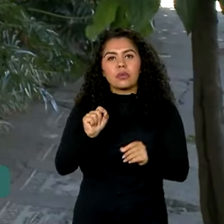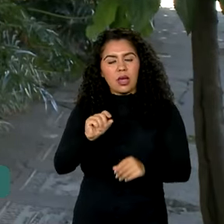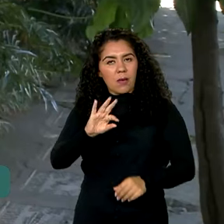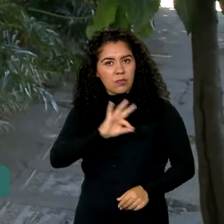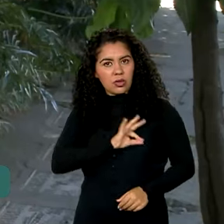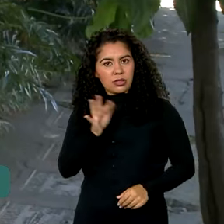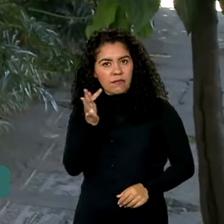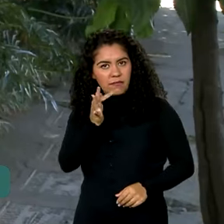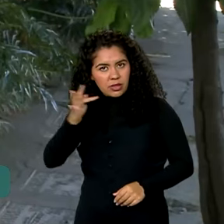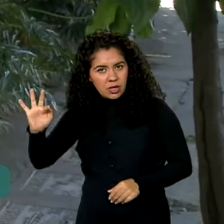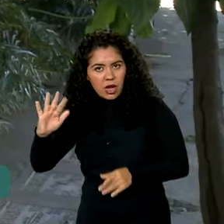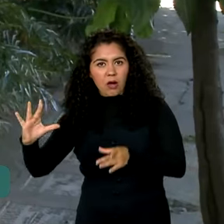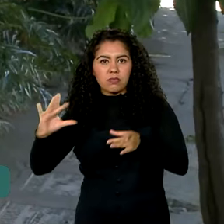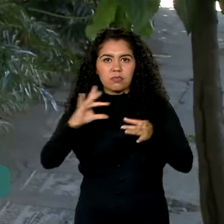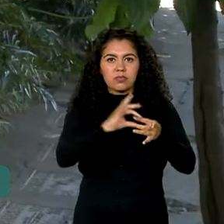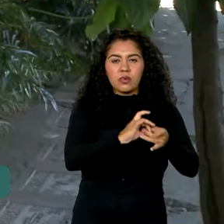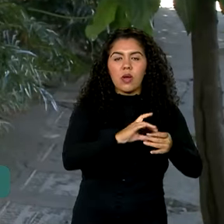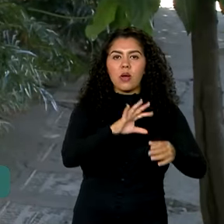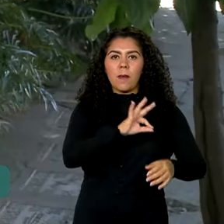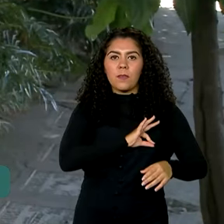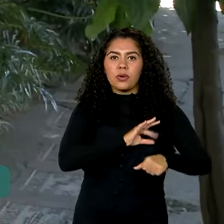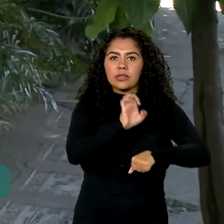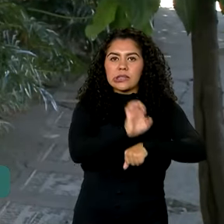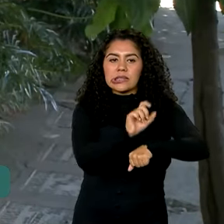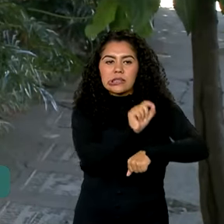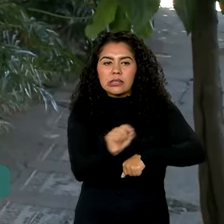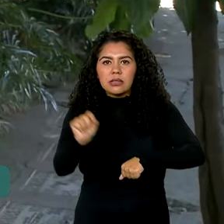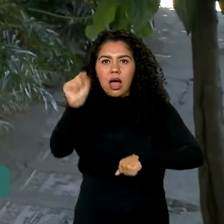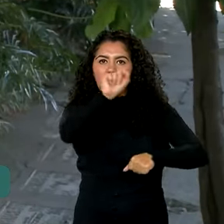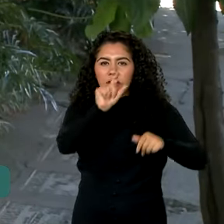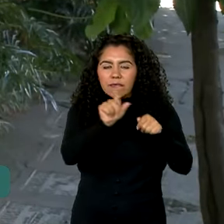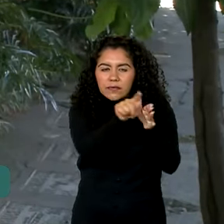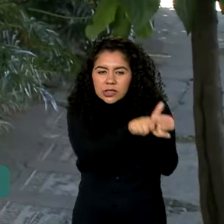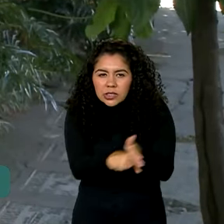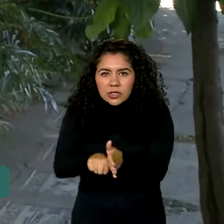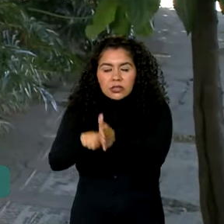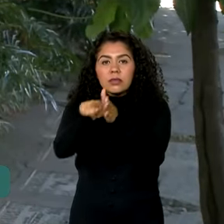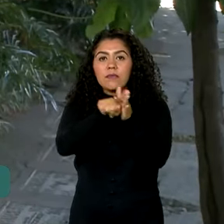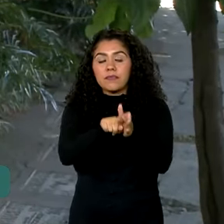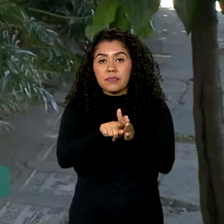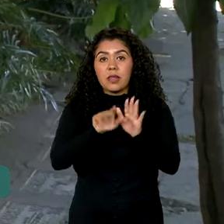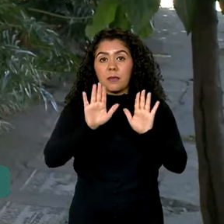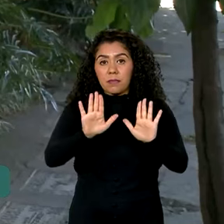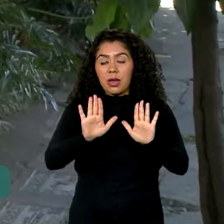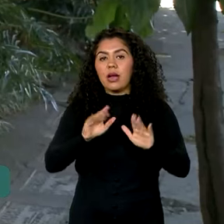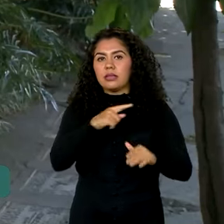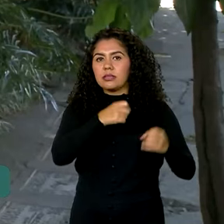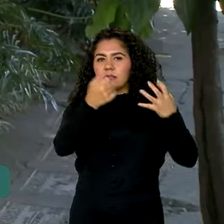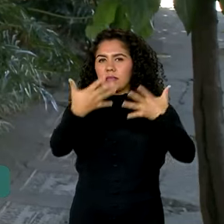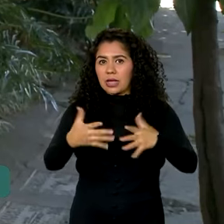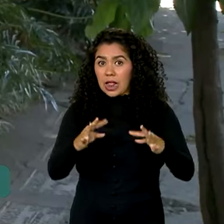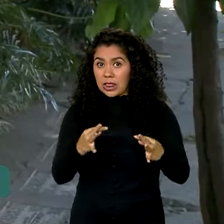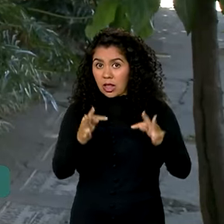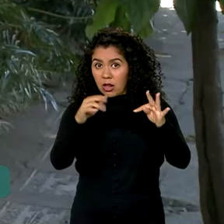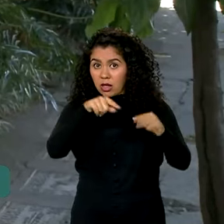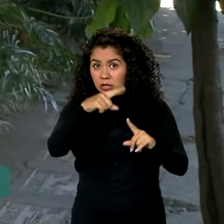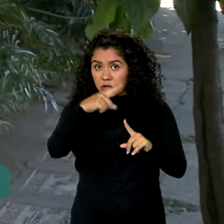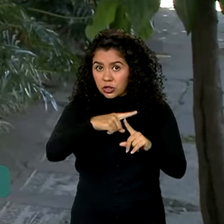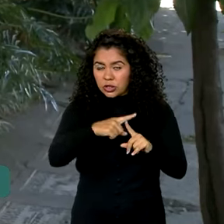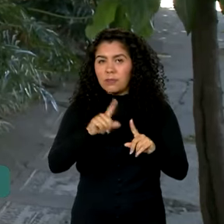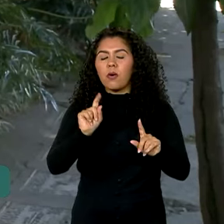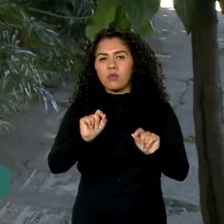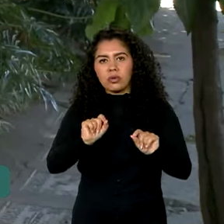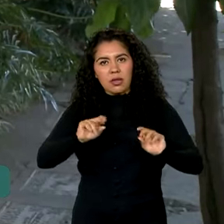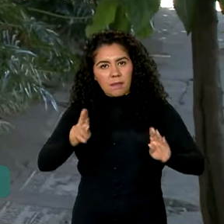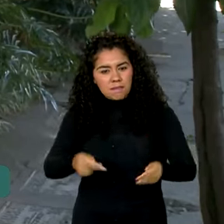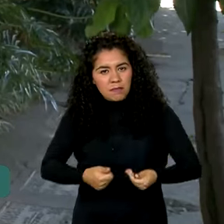com as polícias estaduais. Segundo o Fundo Nacional de Segurança Pública, essa tecnologia fortalece